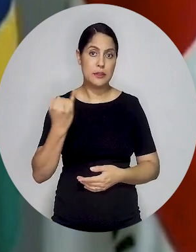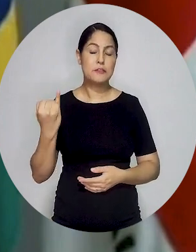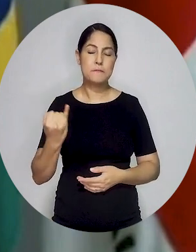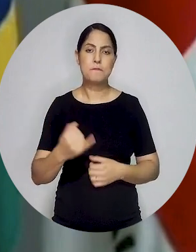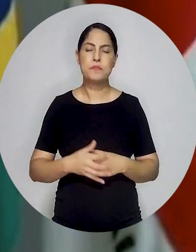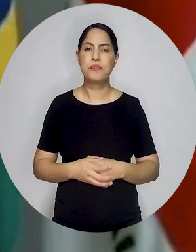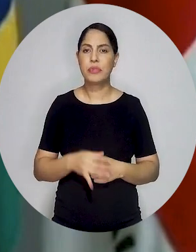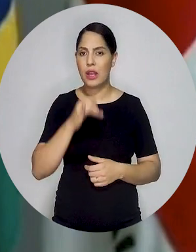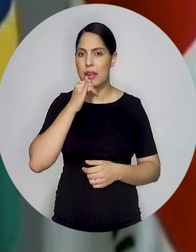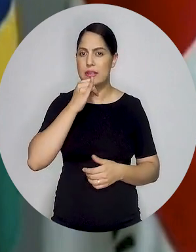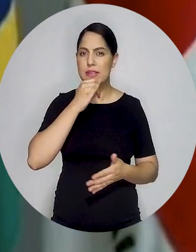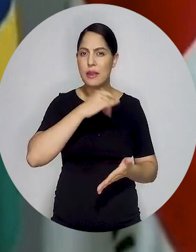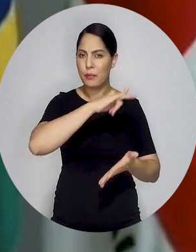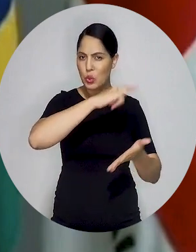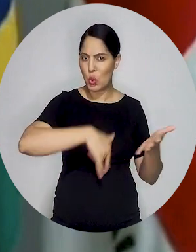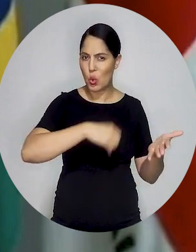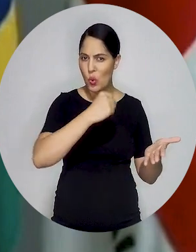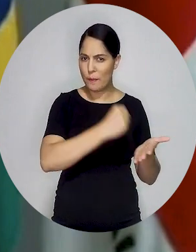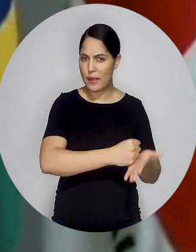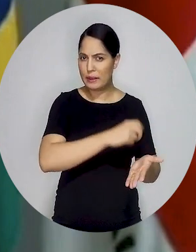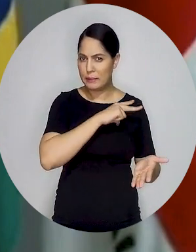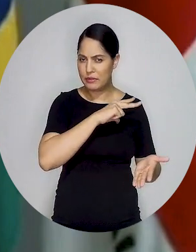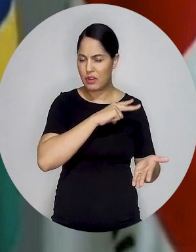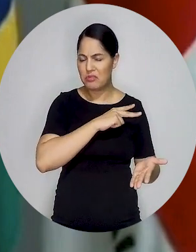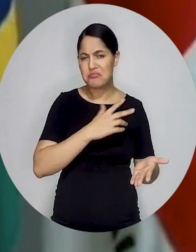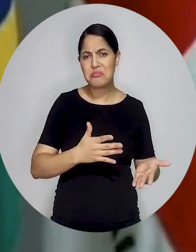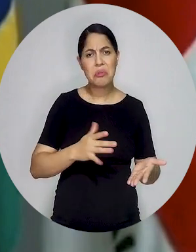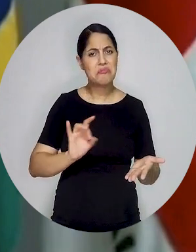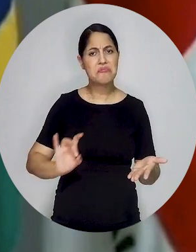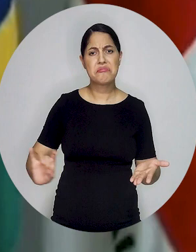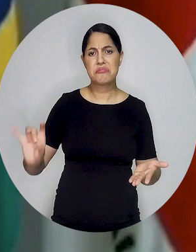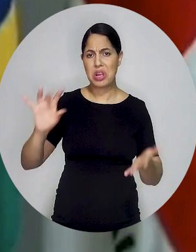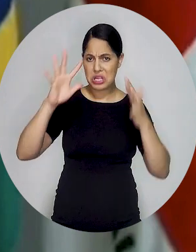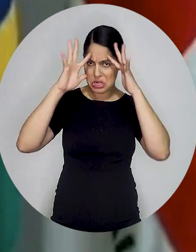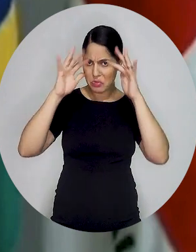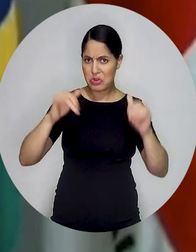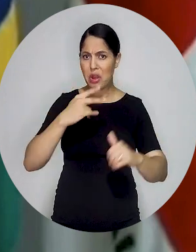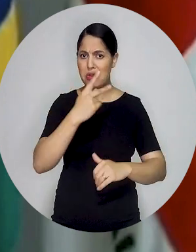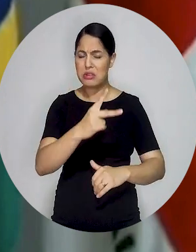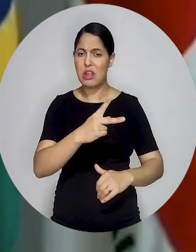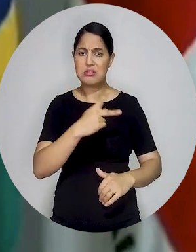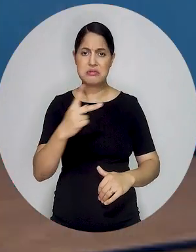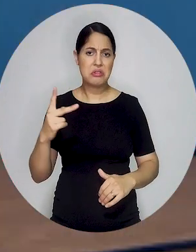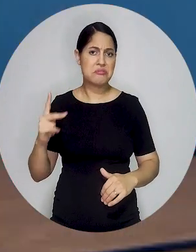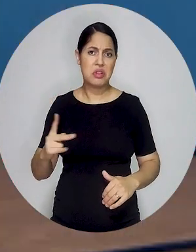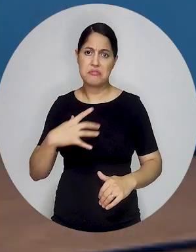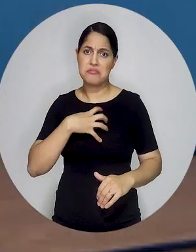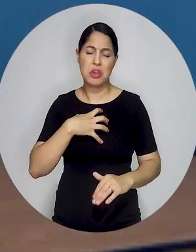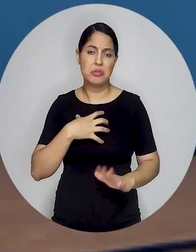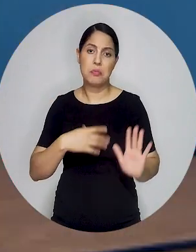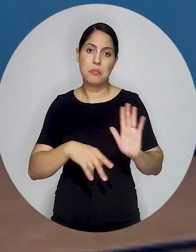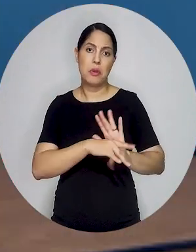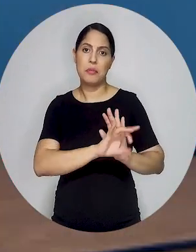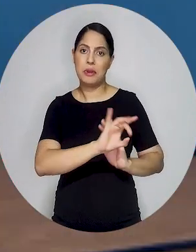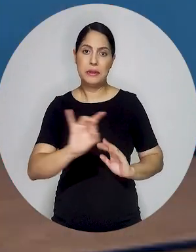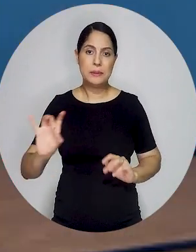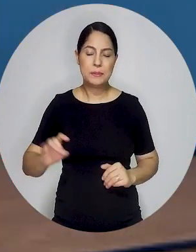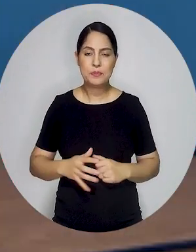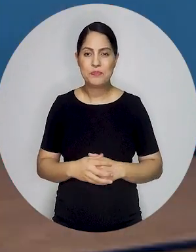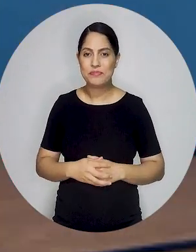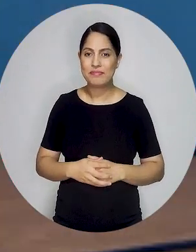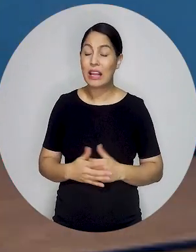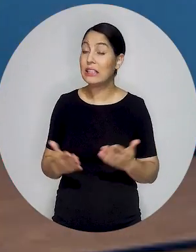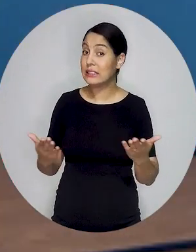contratos privados são submetidos e cada tribunal o faz da melhor forma que entender. Nós acompanhamos na reportagem uma